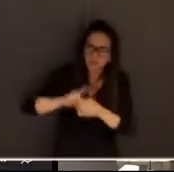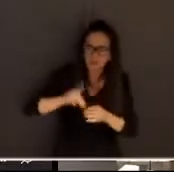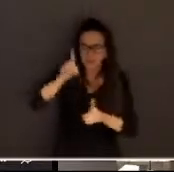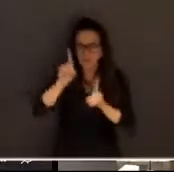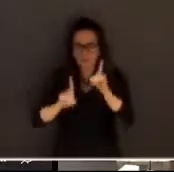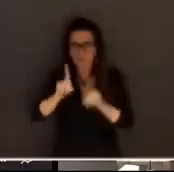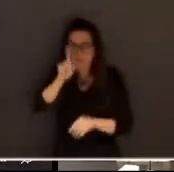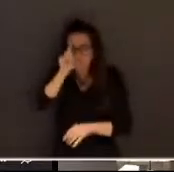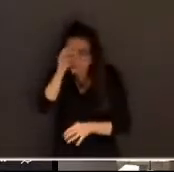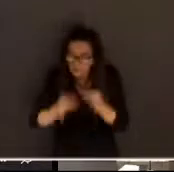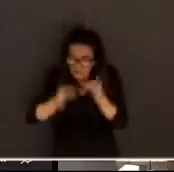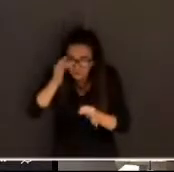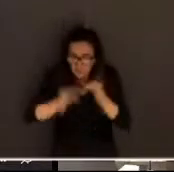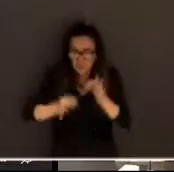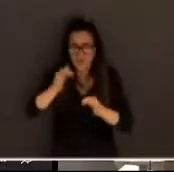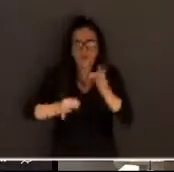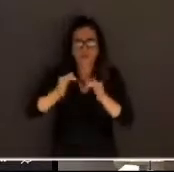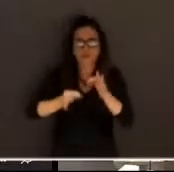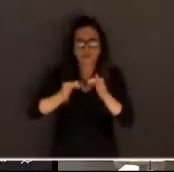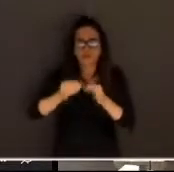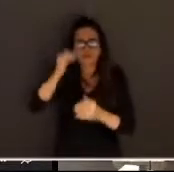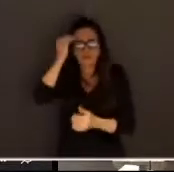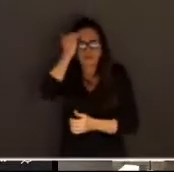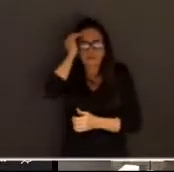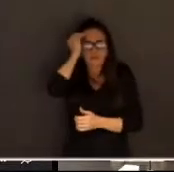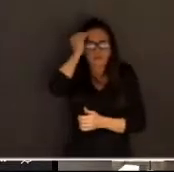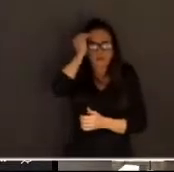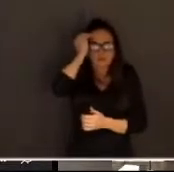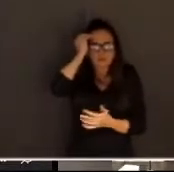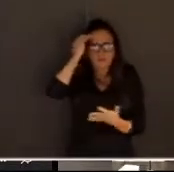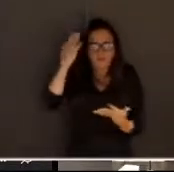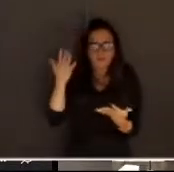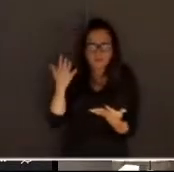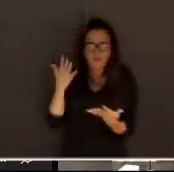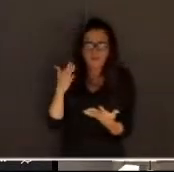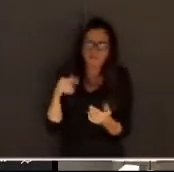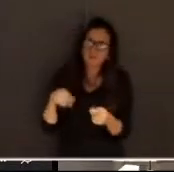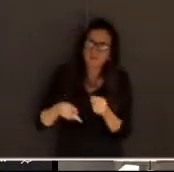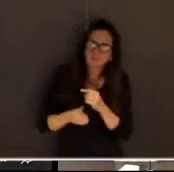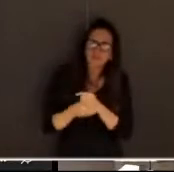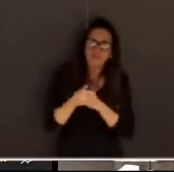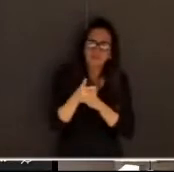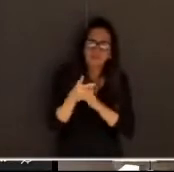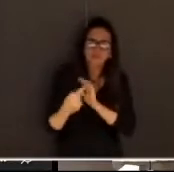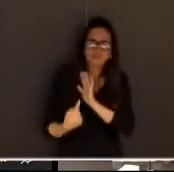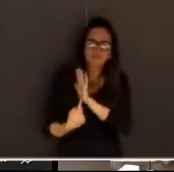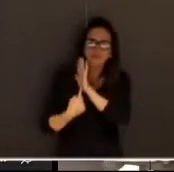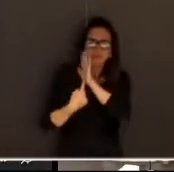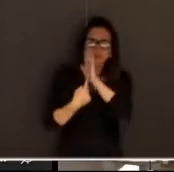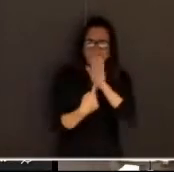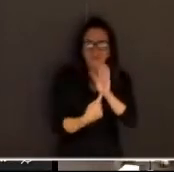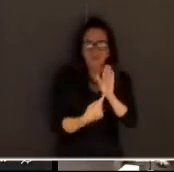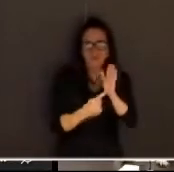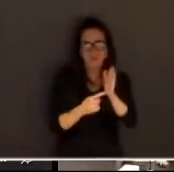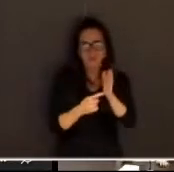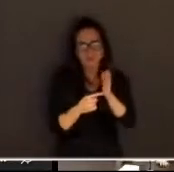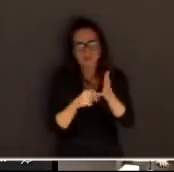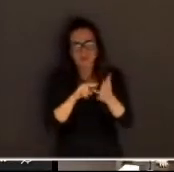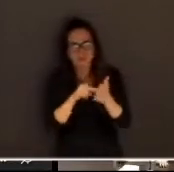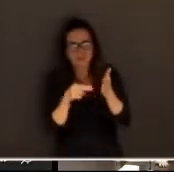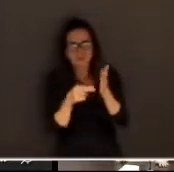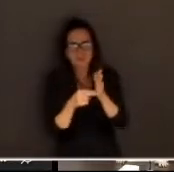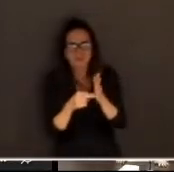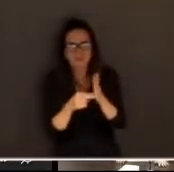uma necrohermenêutica um entendimento uma interpretação da morte uma interpretação que não valoriza a vida uma